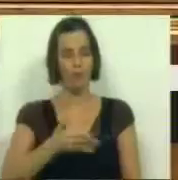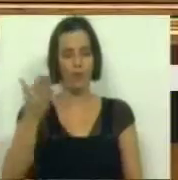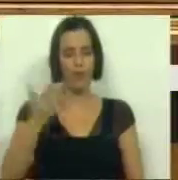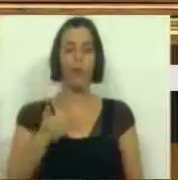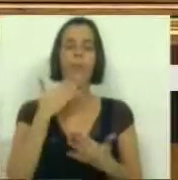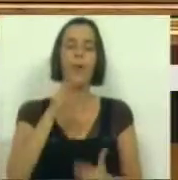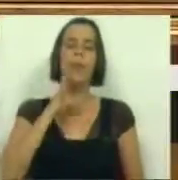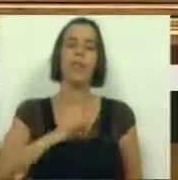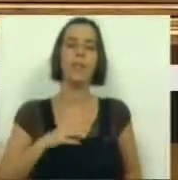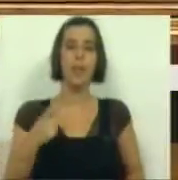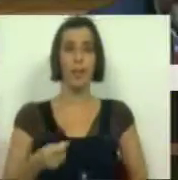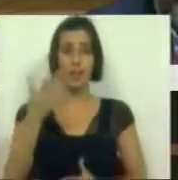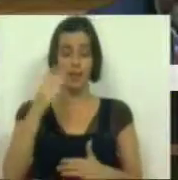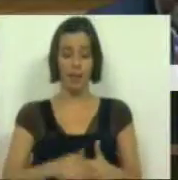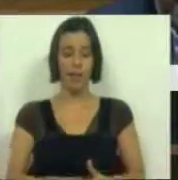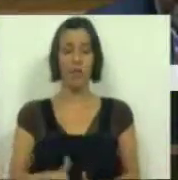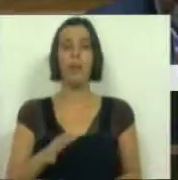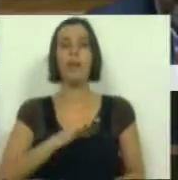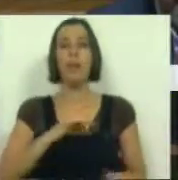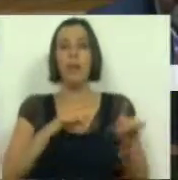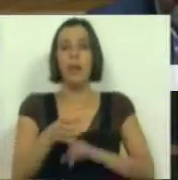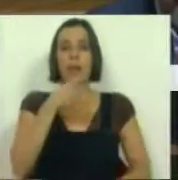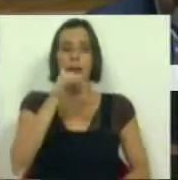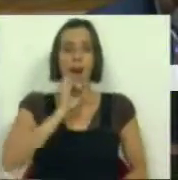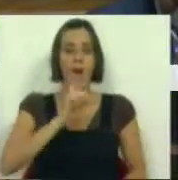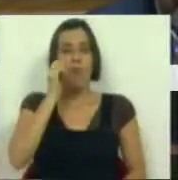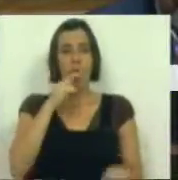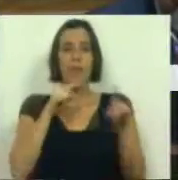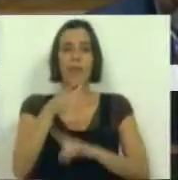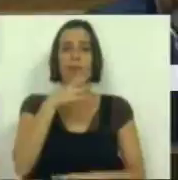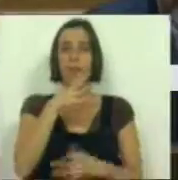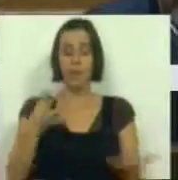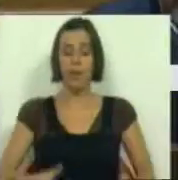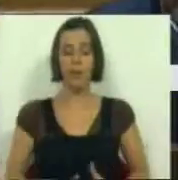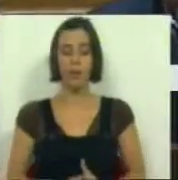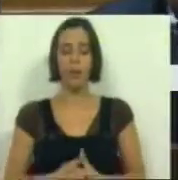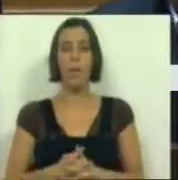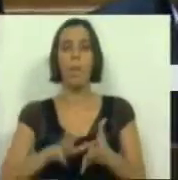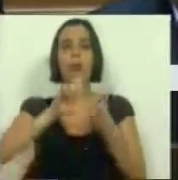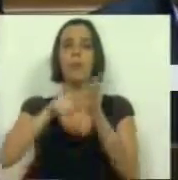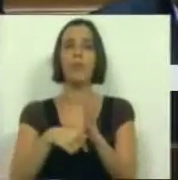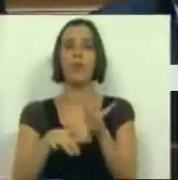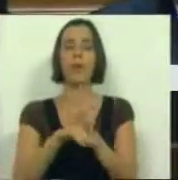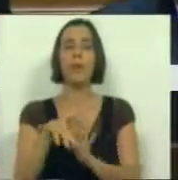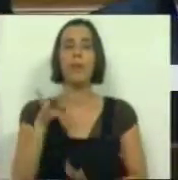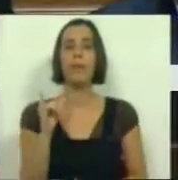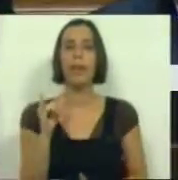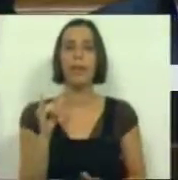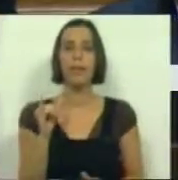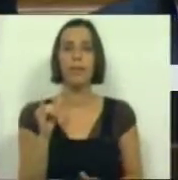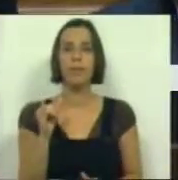Muito obrigada, Sra. Presidente, Sras. Deputadas, Srs. Deputados. O projeto de lei